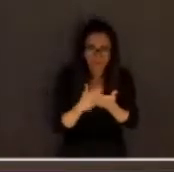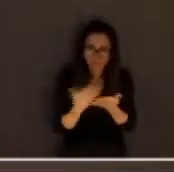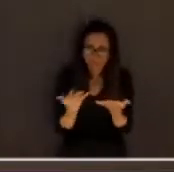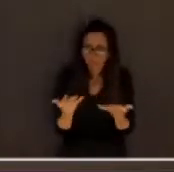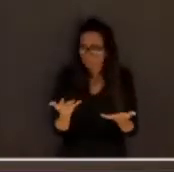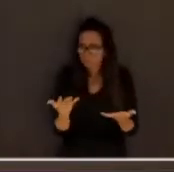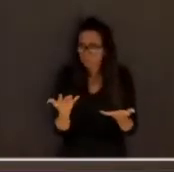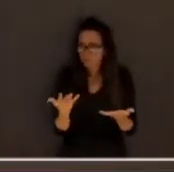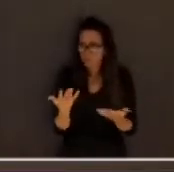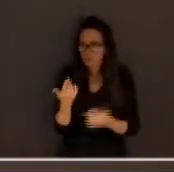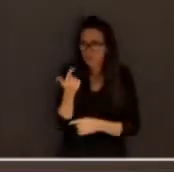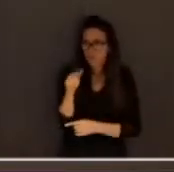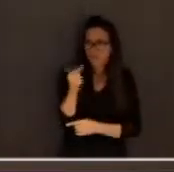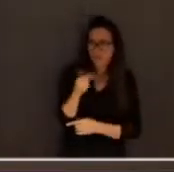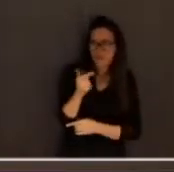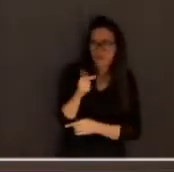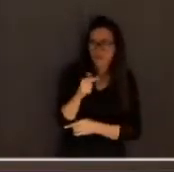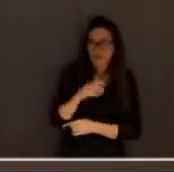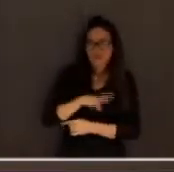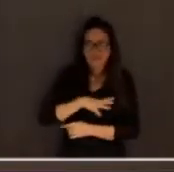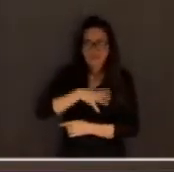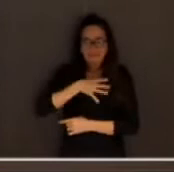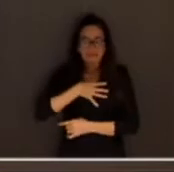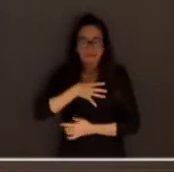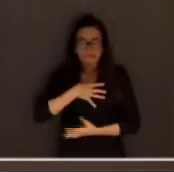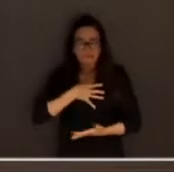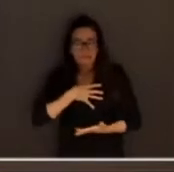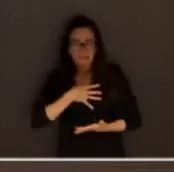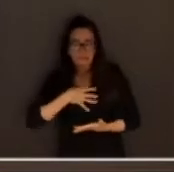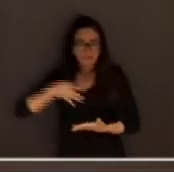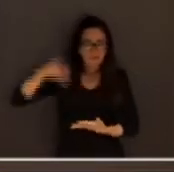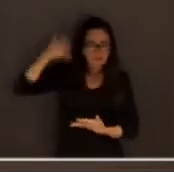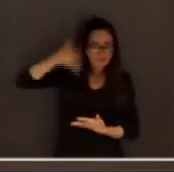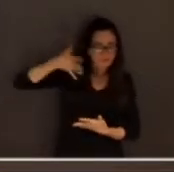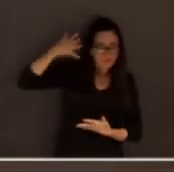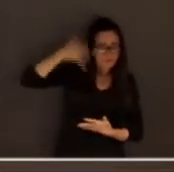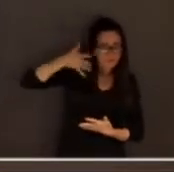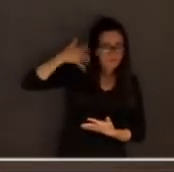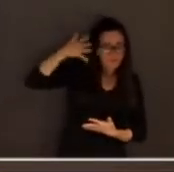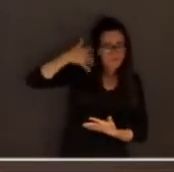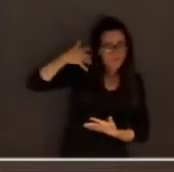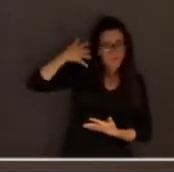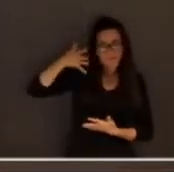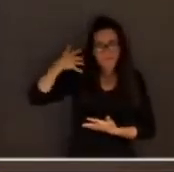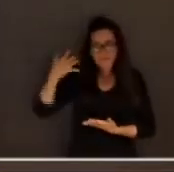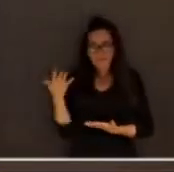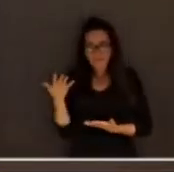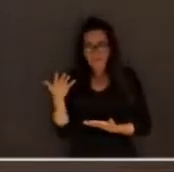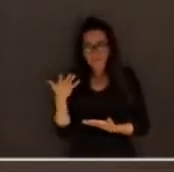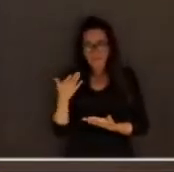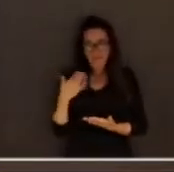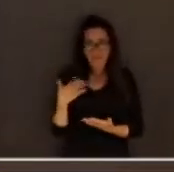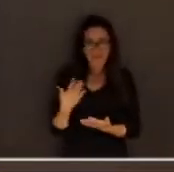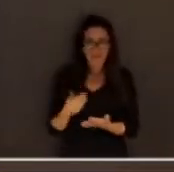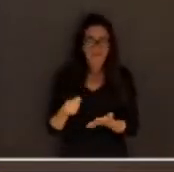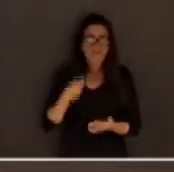tenho coragem de realizar um plenário sem que ele esteja às minhas mãos.